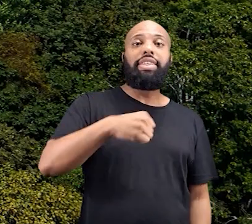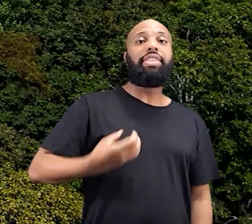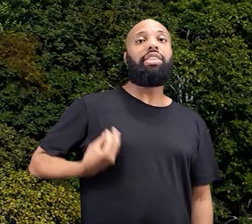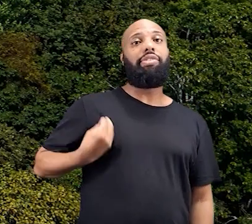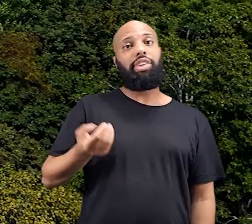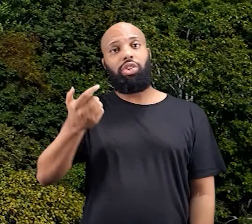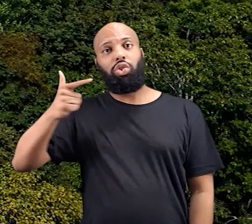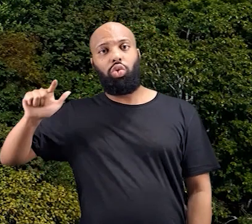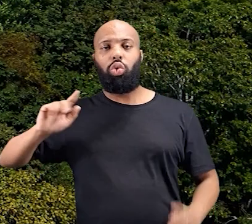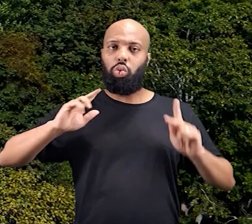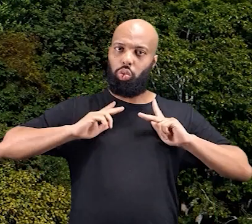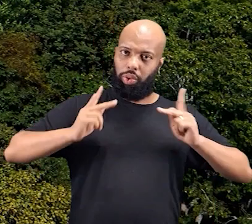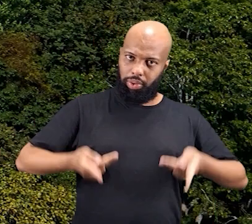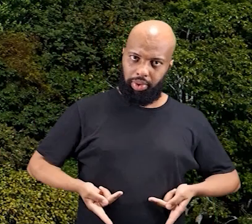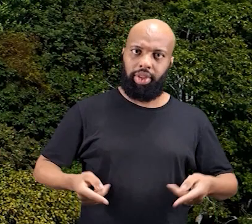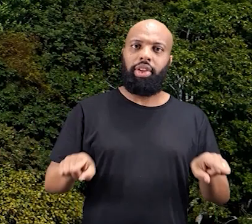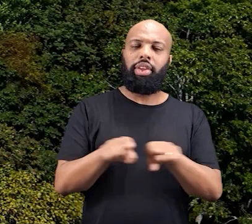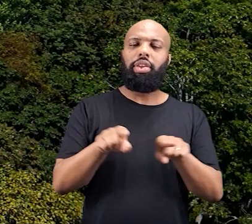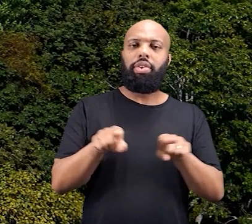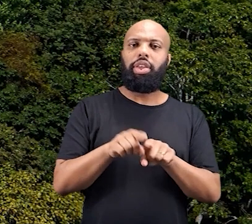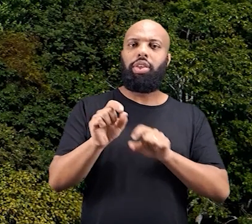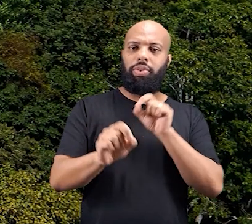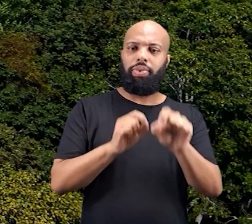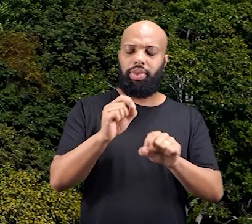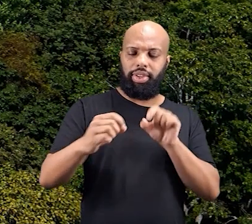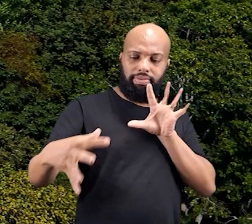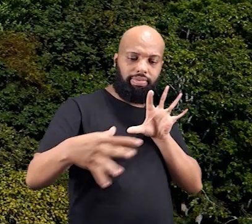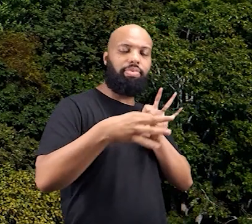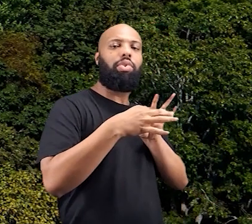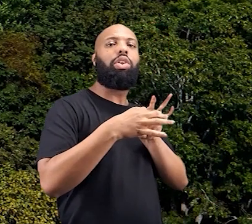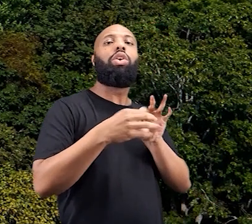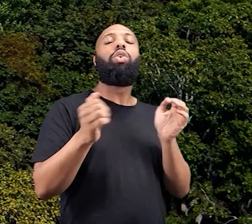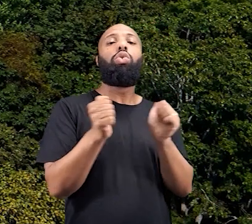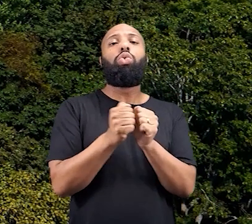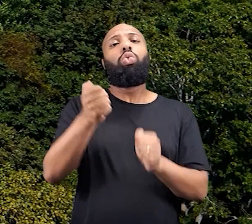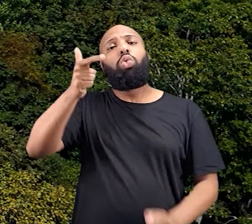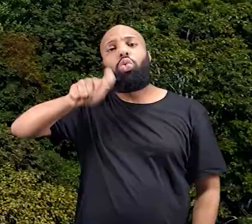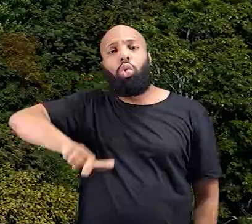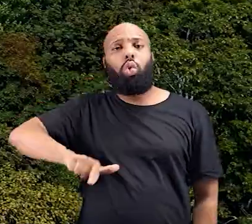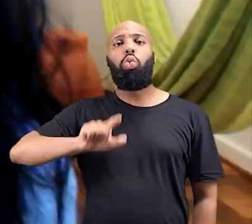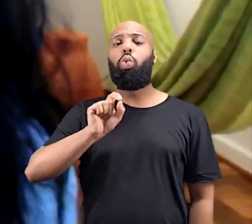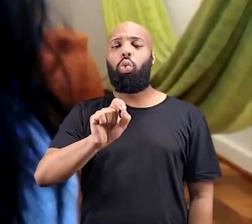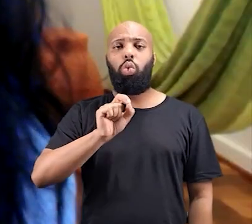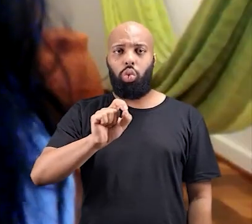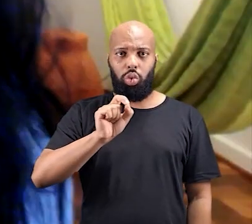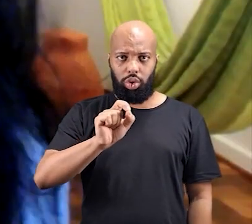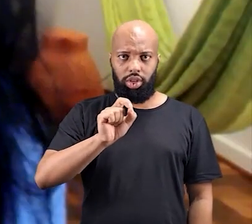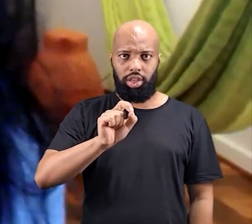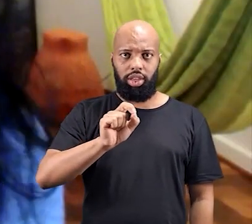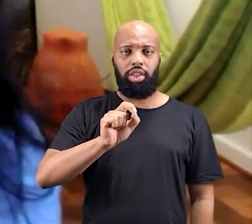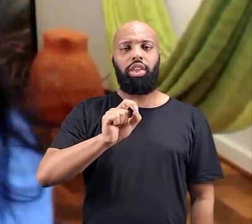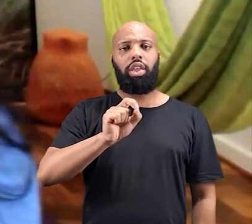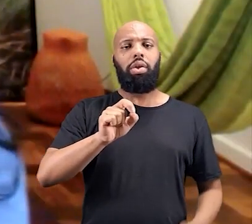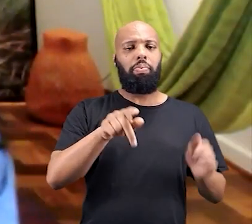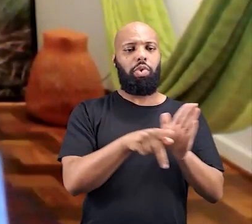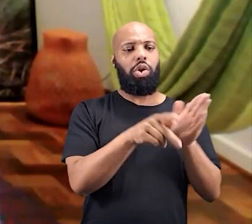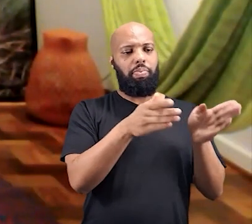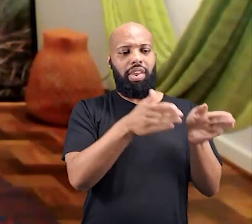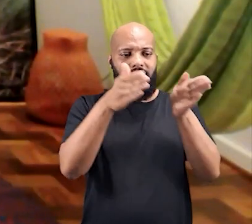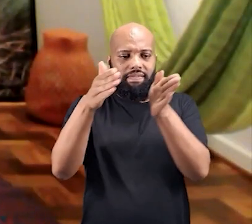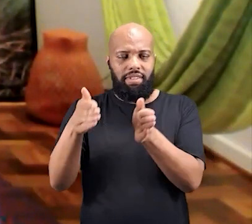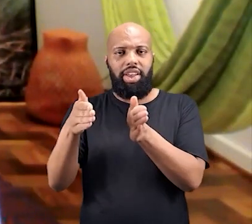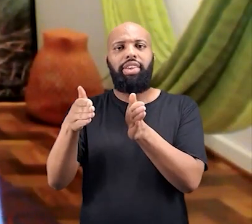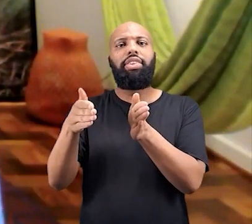outro ser humano, e costurando e trazendo de volta para a frase inicial,